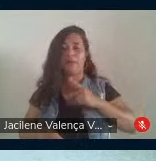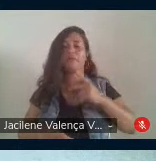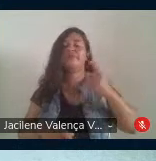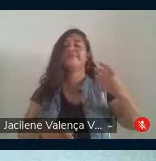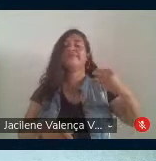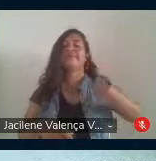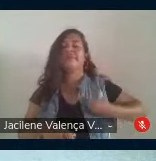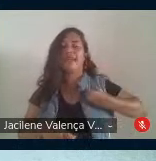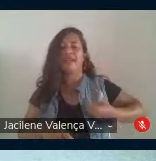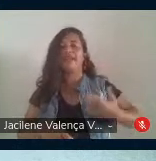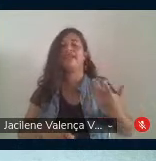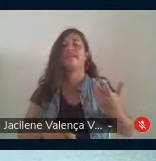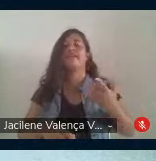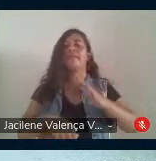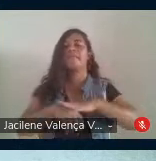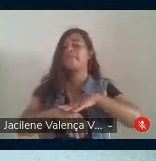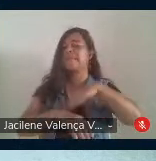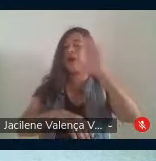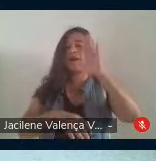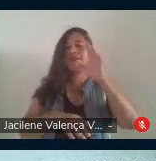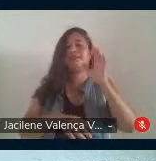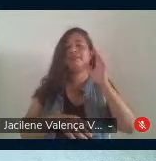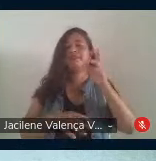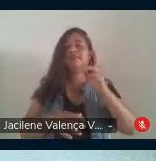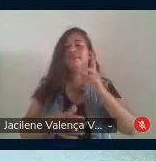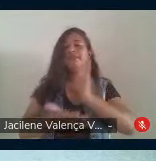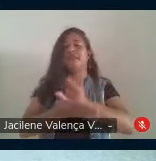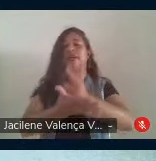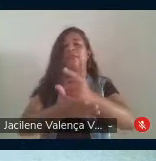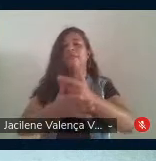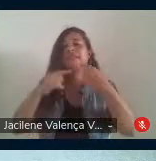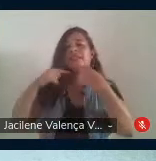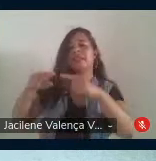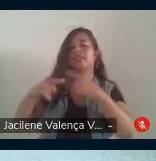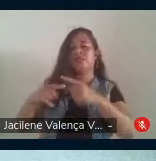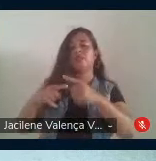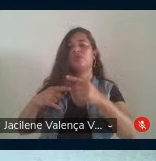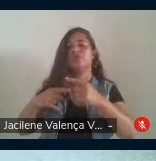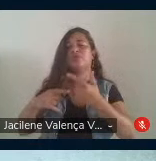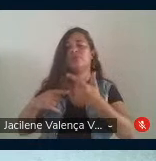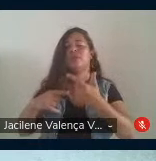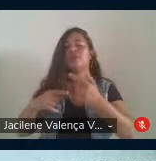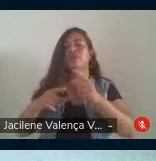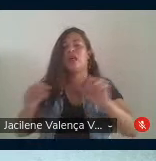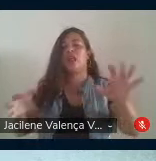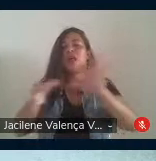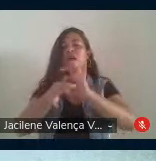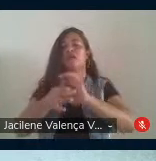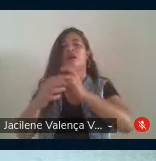se fazem cada vez mais críticos na sua ação ligada à percepção.